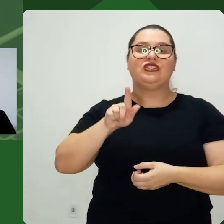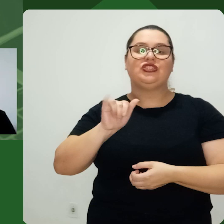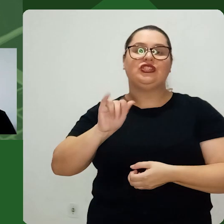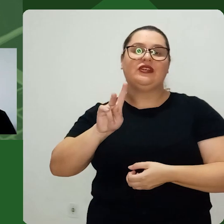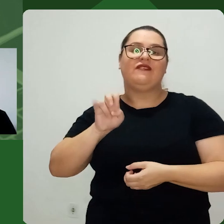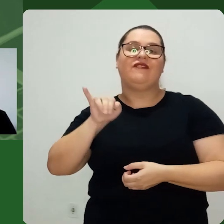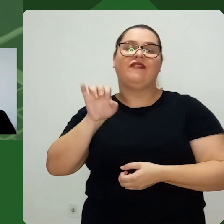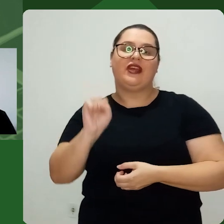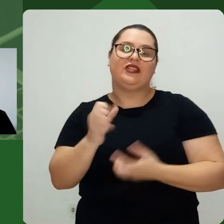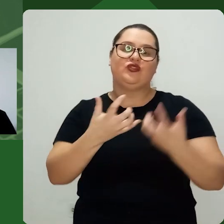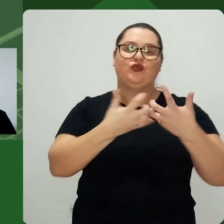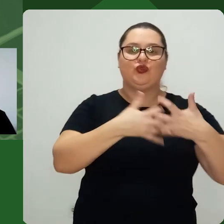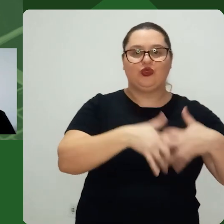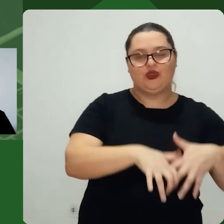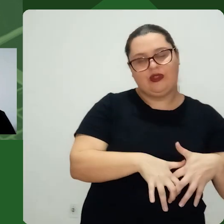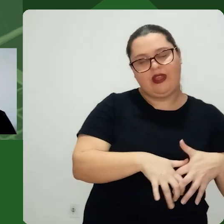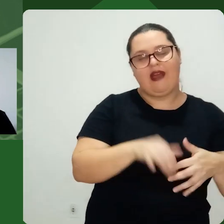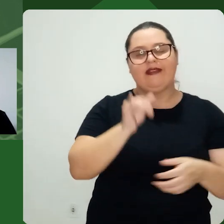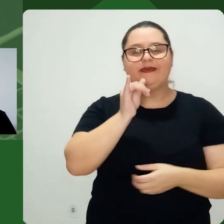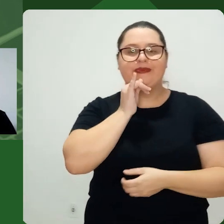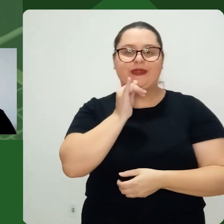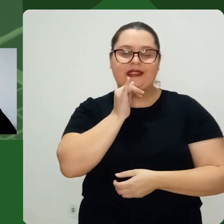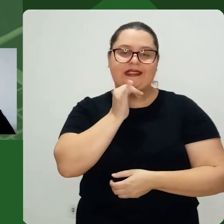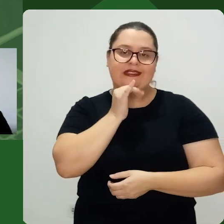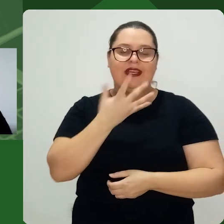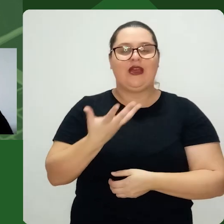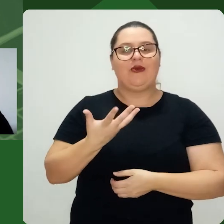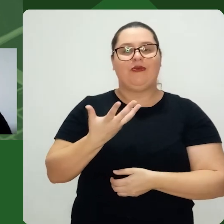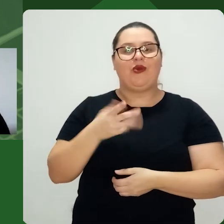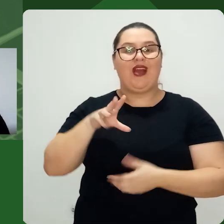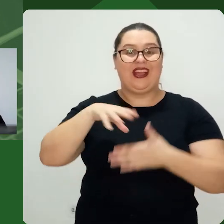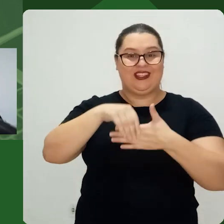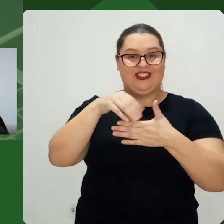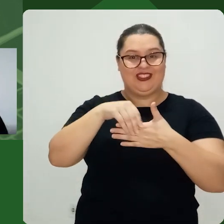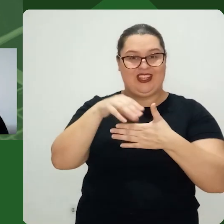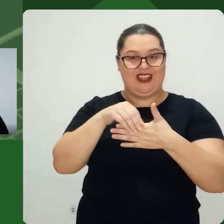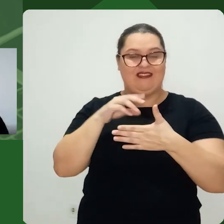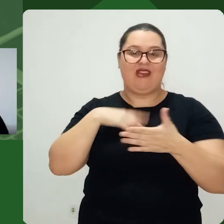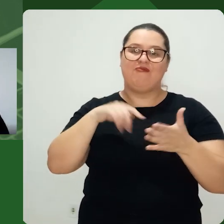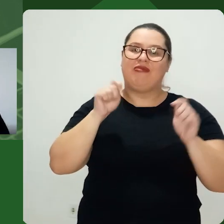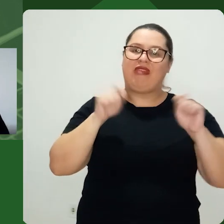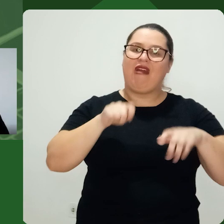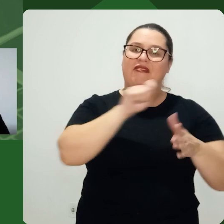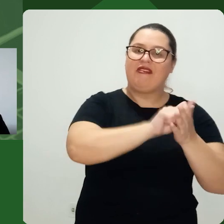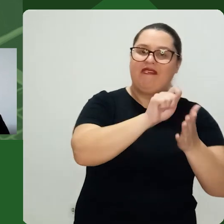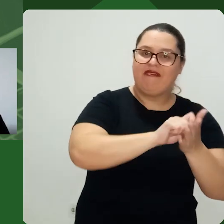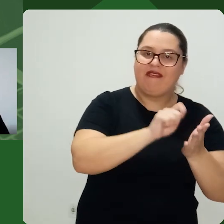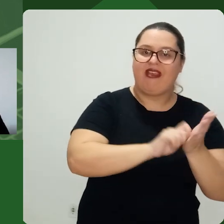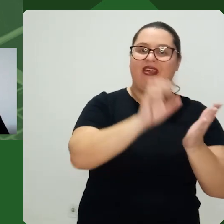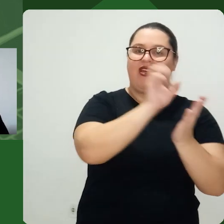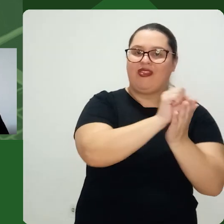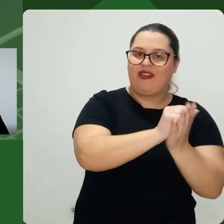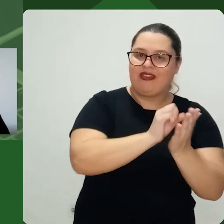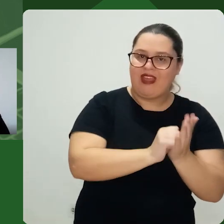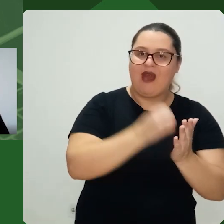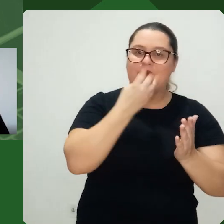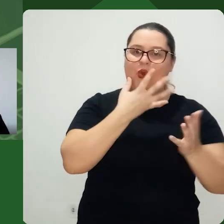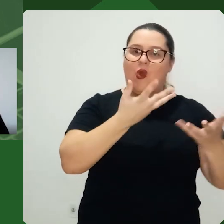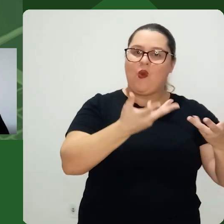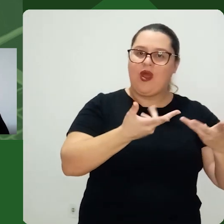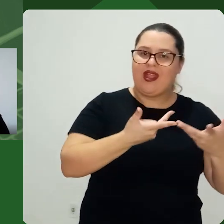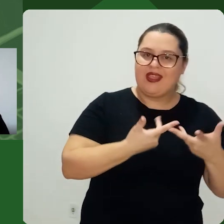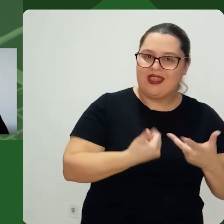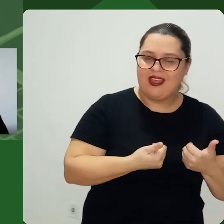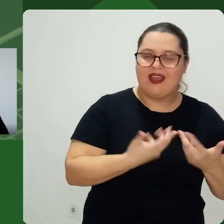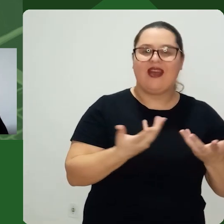Que eu vou chamar de benefícios funcionais Que nem eu falei, bom, a funcionalidade da minha agenda, né? Eu posso escrever, anotar Ela